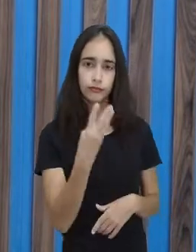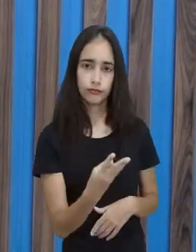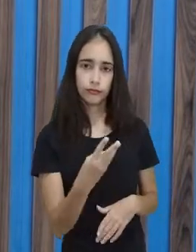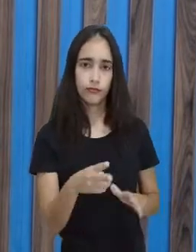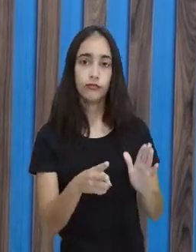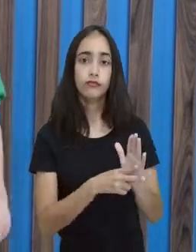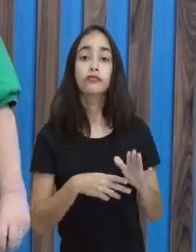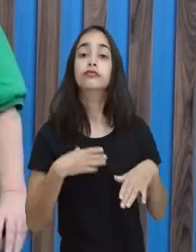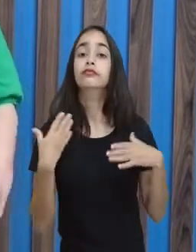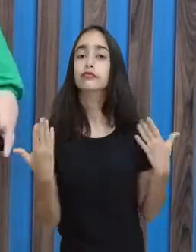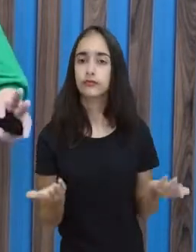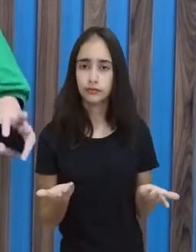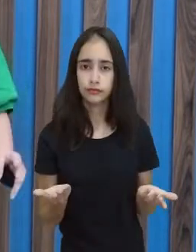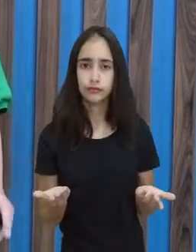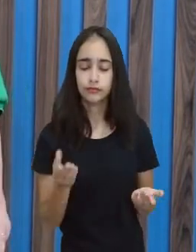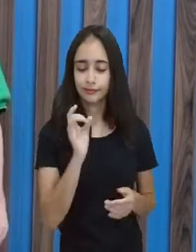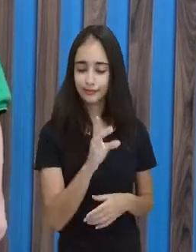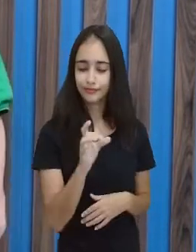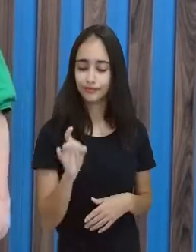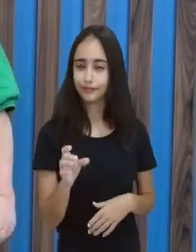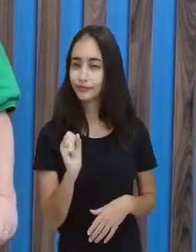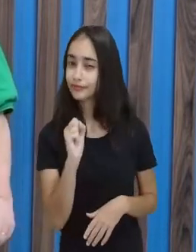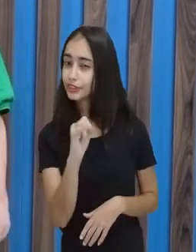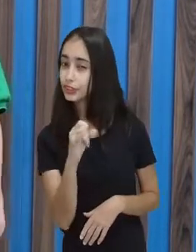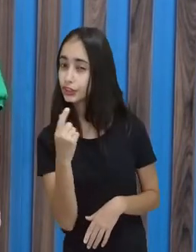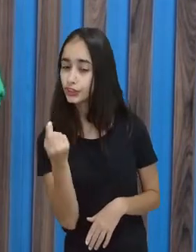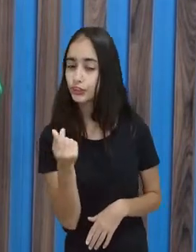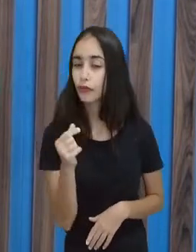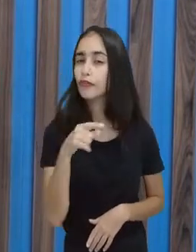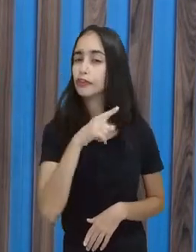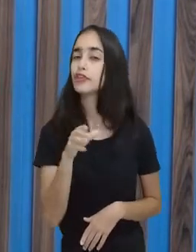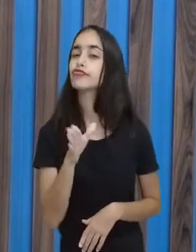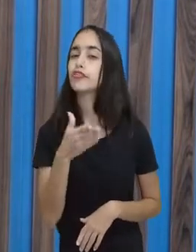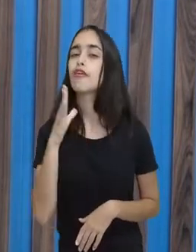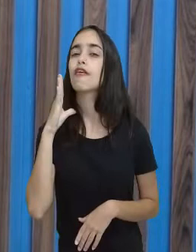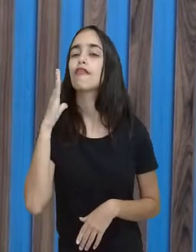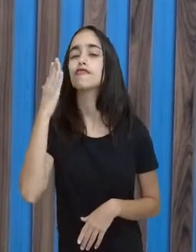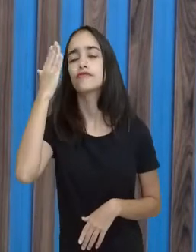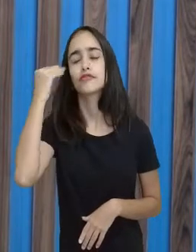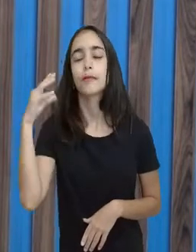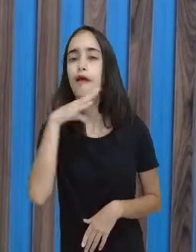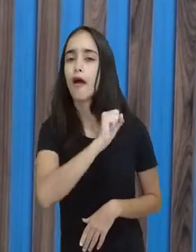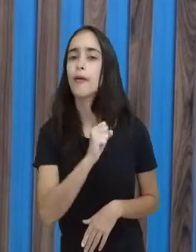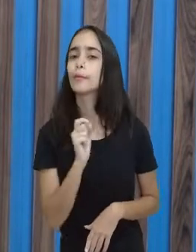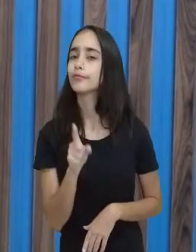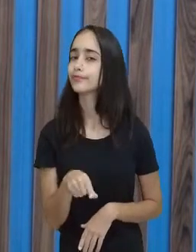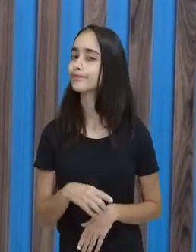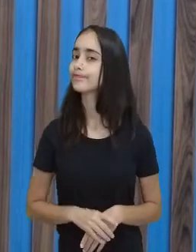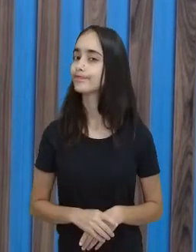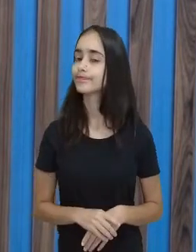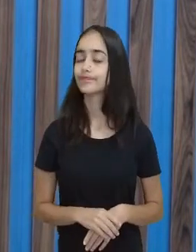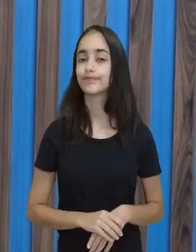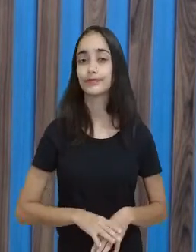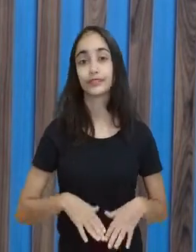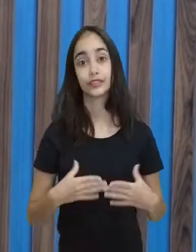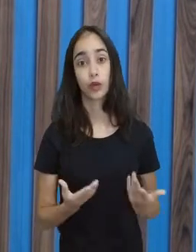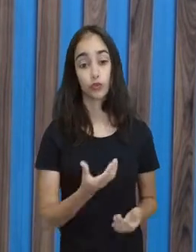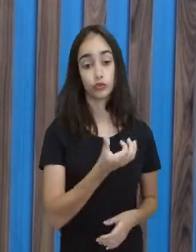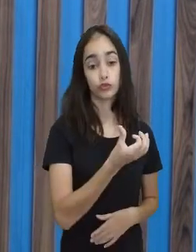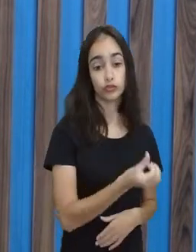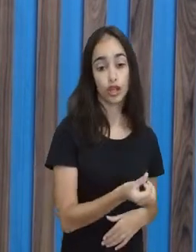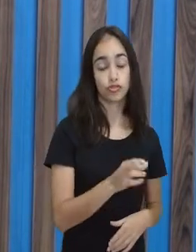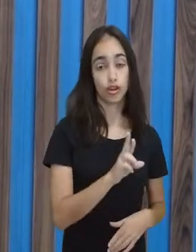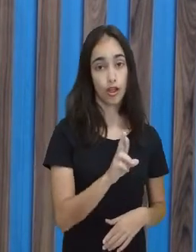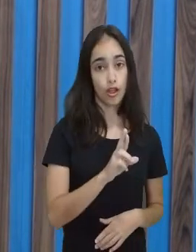cada um? Se fosse dinheiro, vocês sabiam rapidinho, né? Seis reais para três pessoas, dois para cada um. A